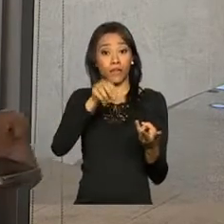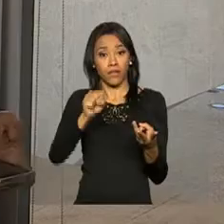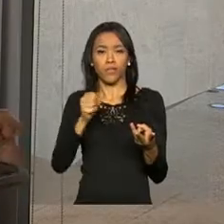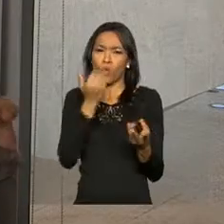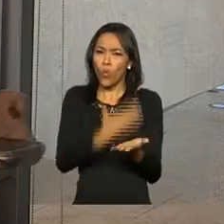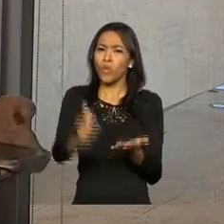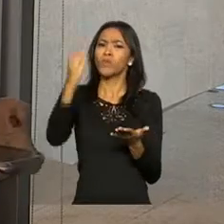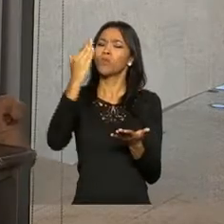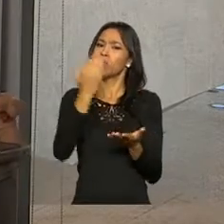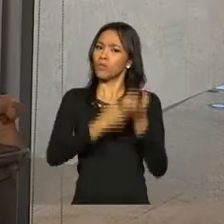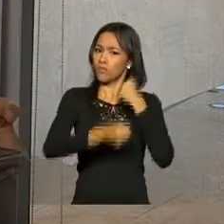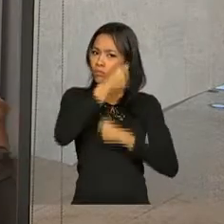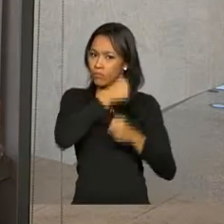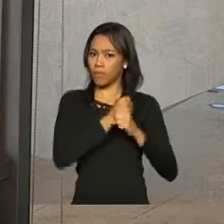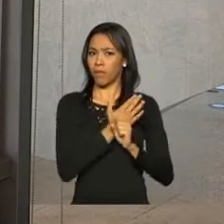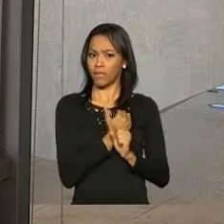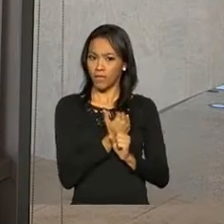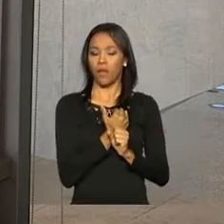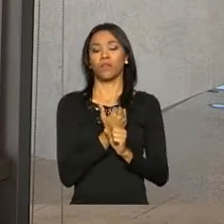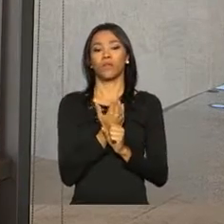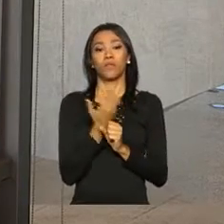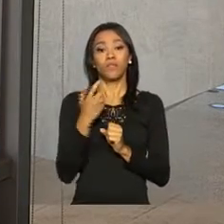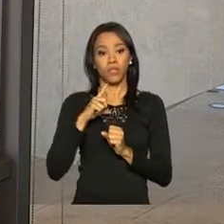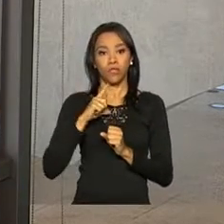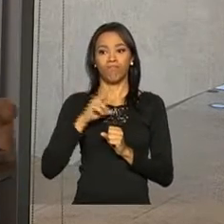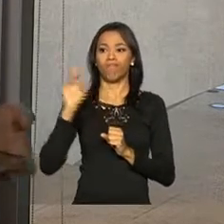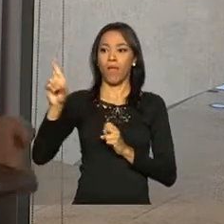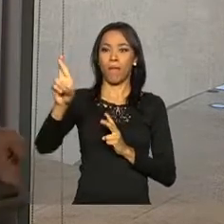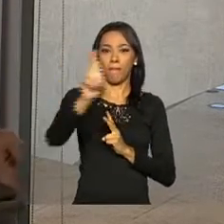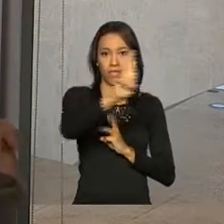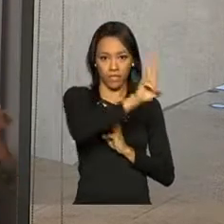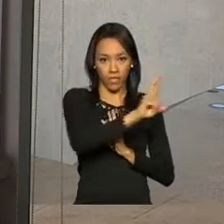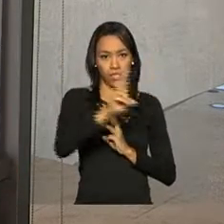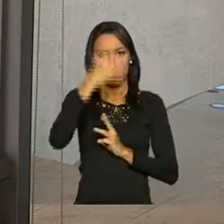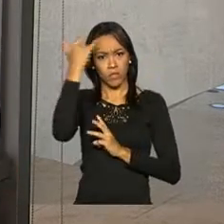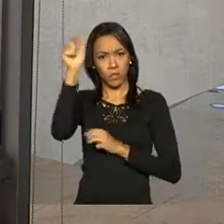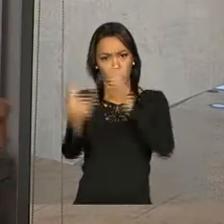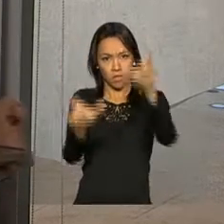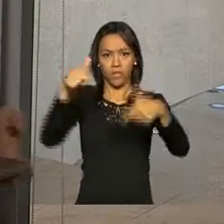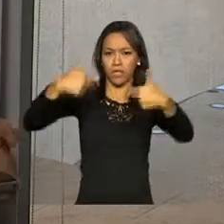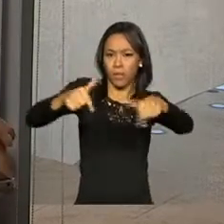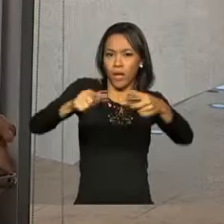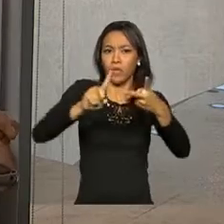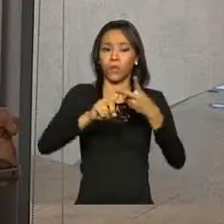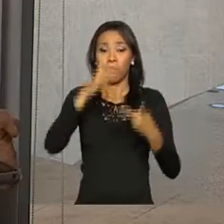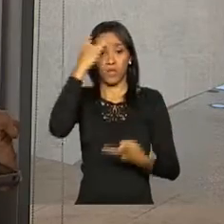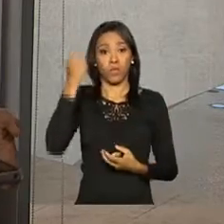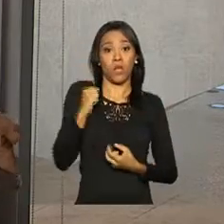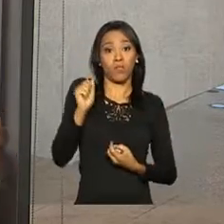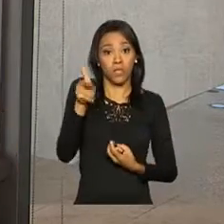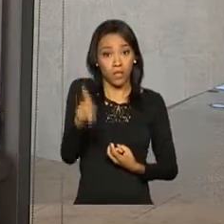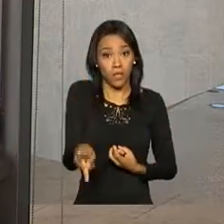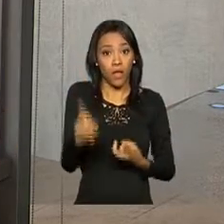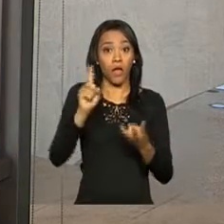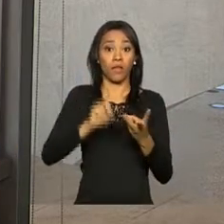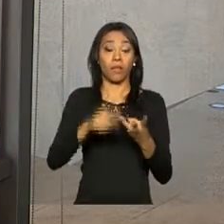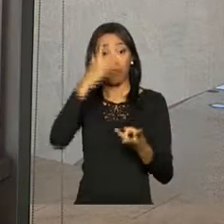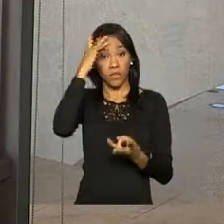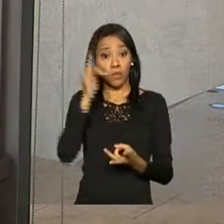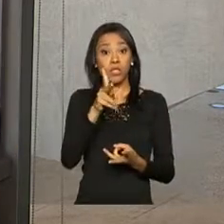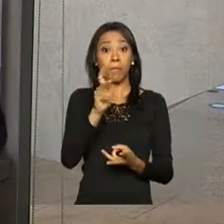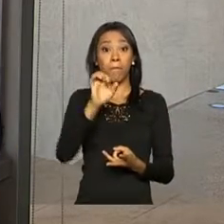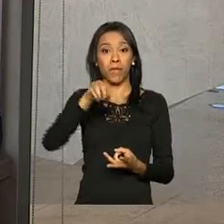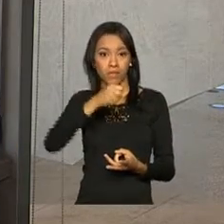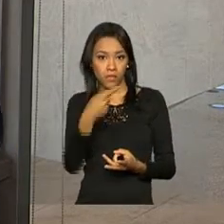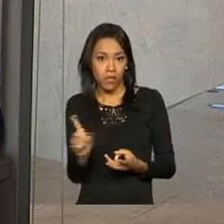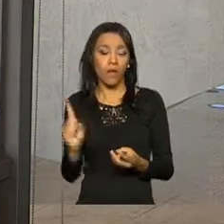ano passado e conta com a participação de representantes dos trabalhadores, aposentados e pensionistas e também dos empregadores, ou